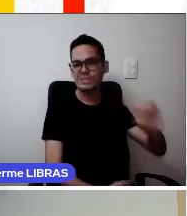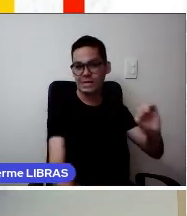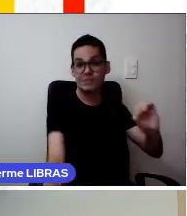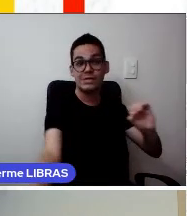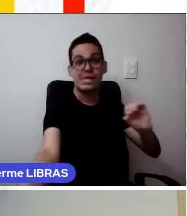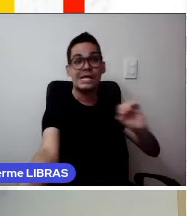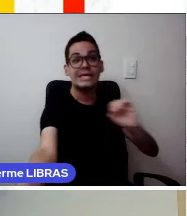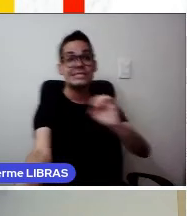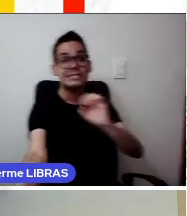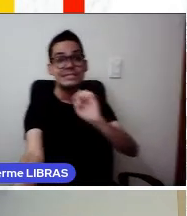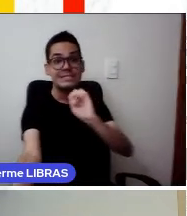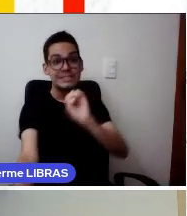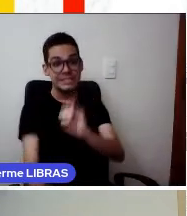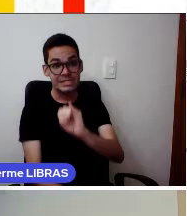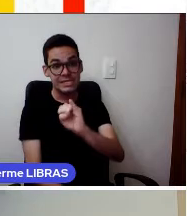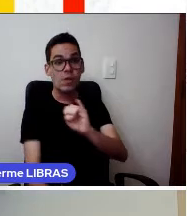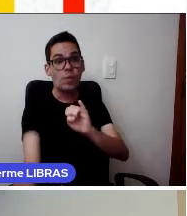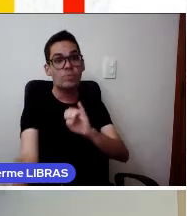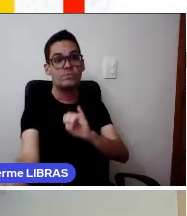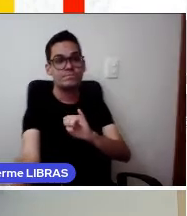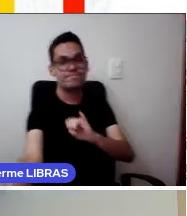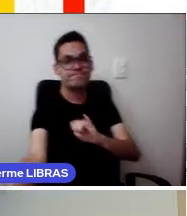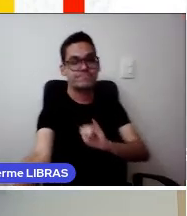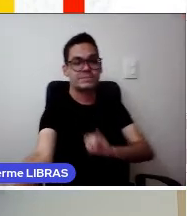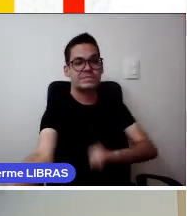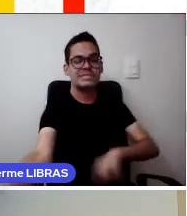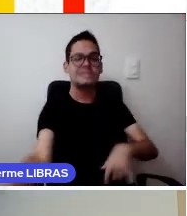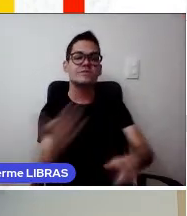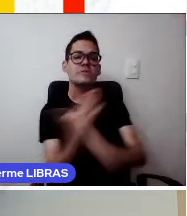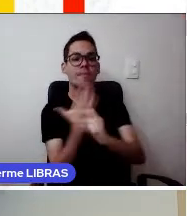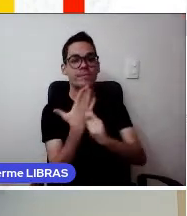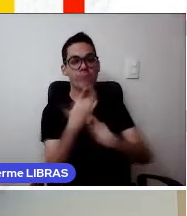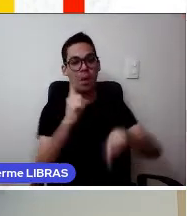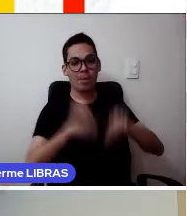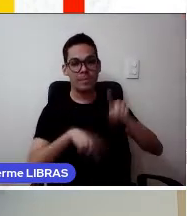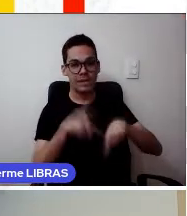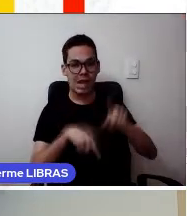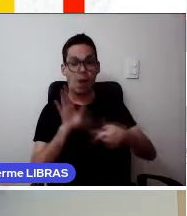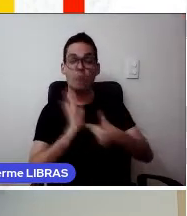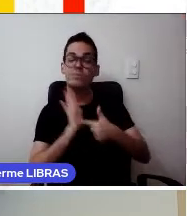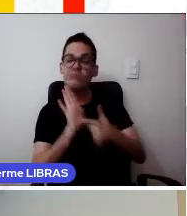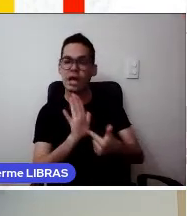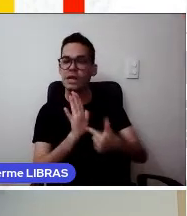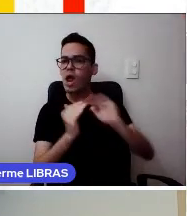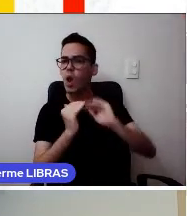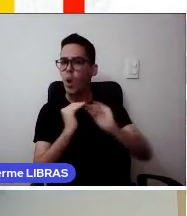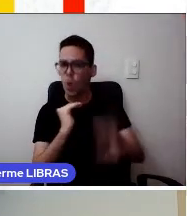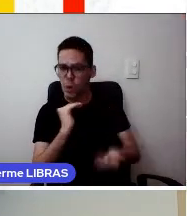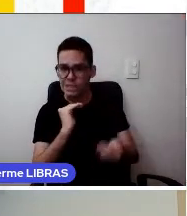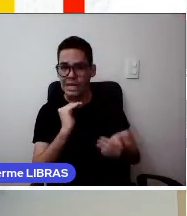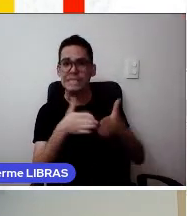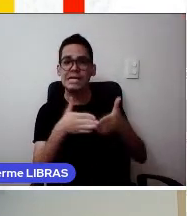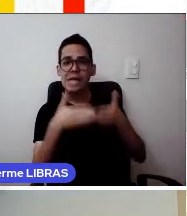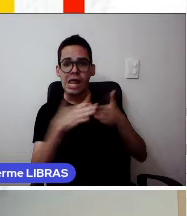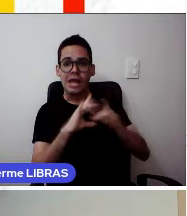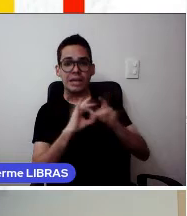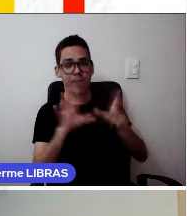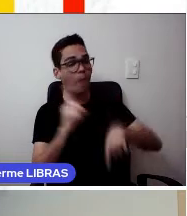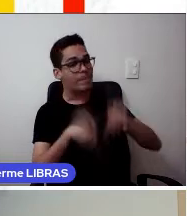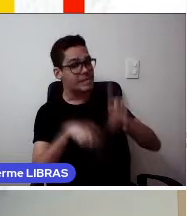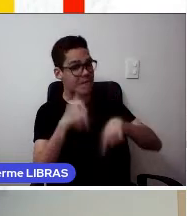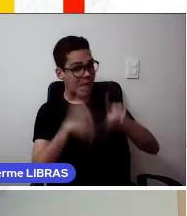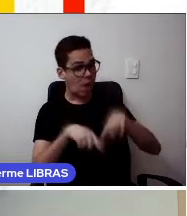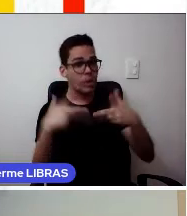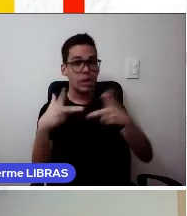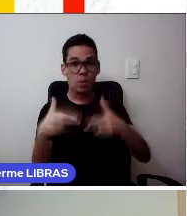ou autores do material a ser enviado para publicação no portal não concordarem em disponibilizar o material conforme a